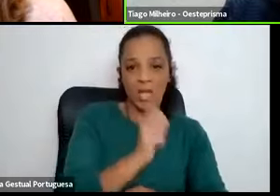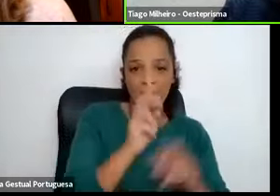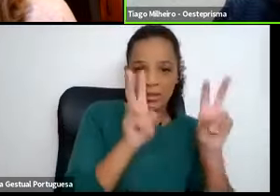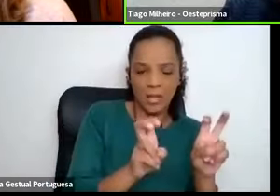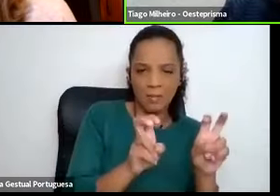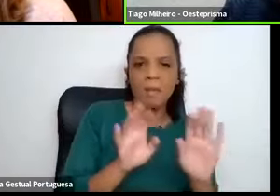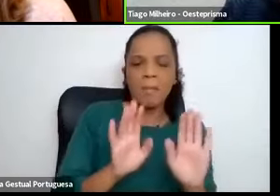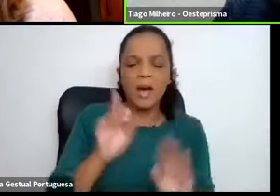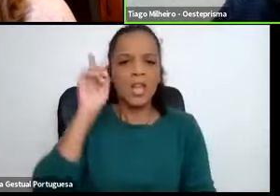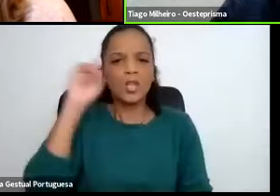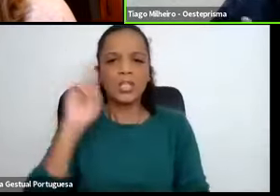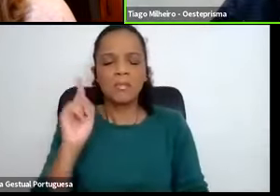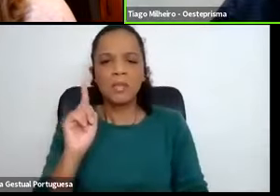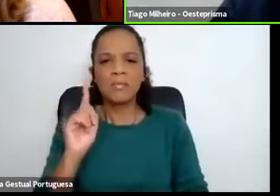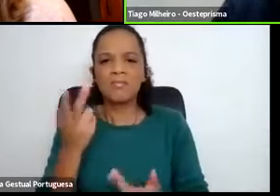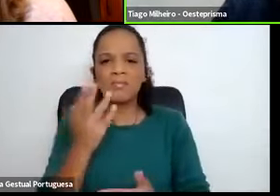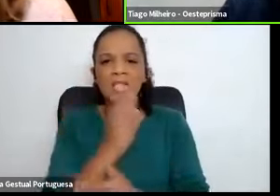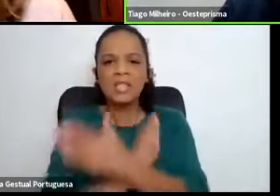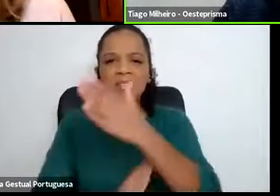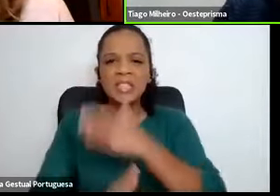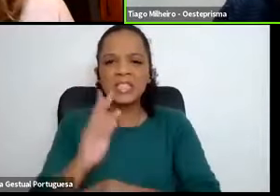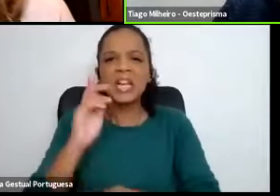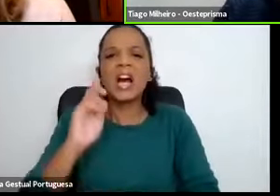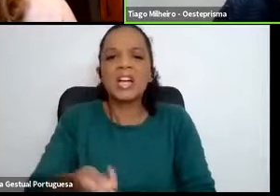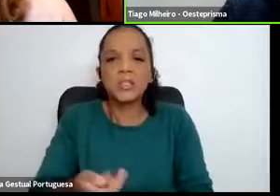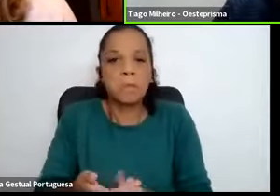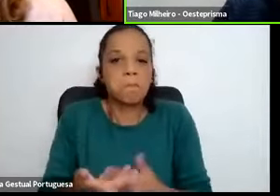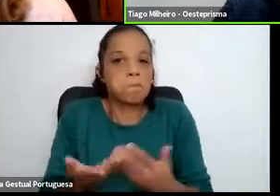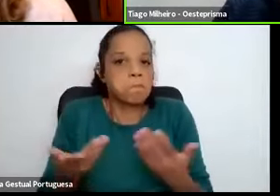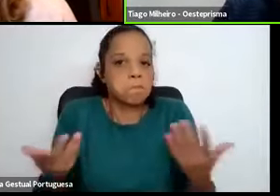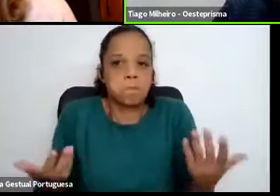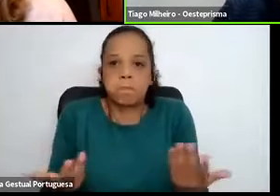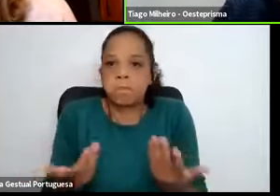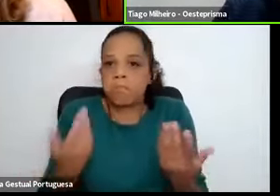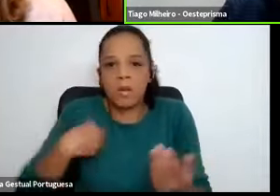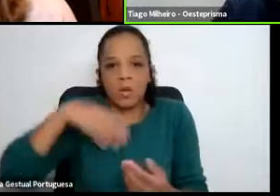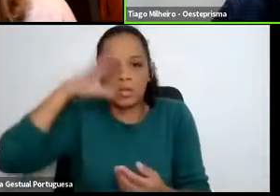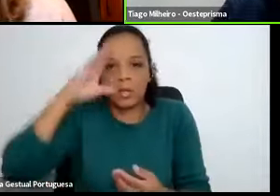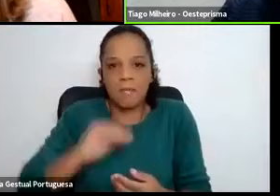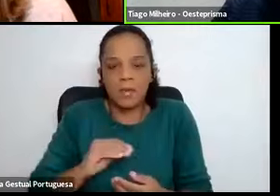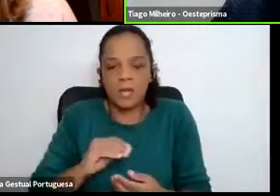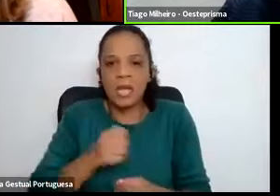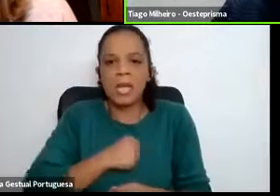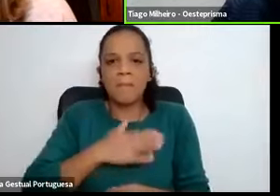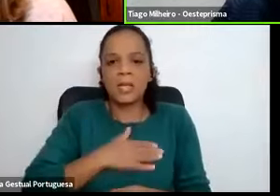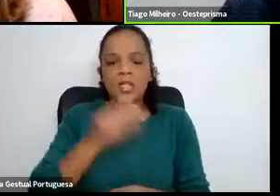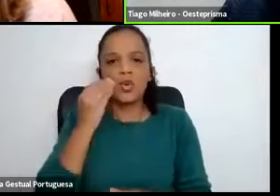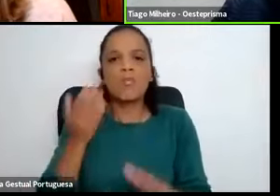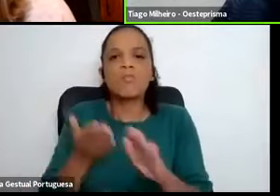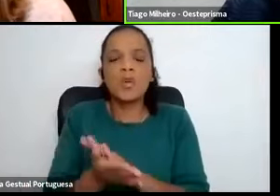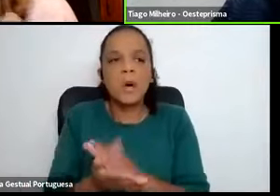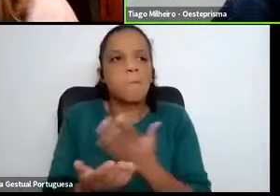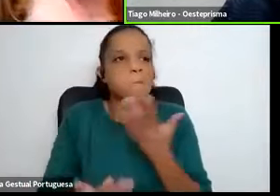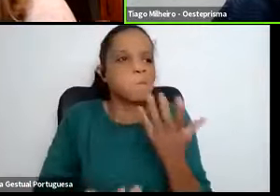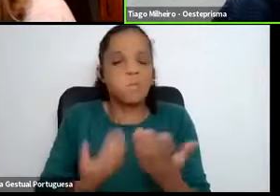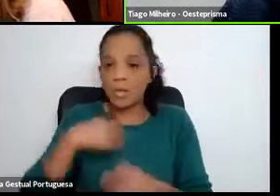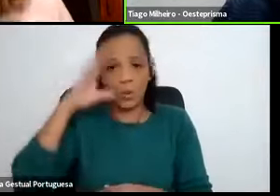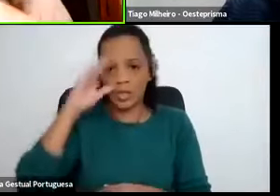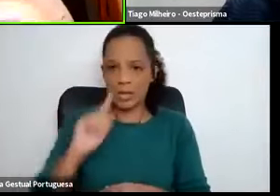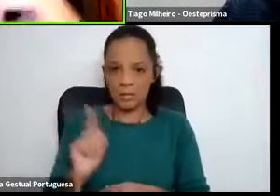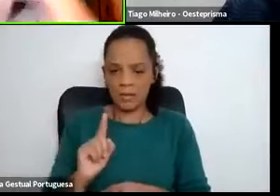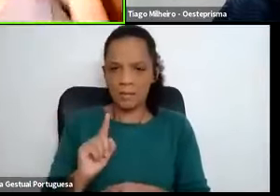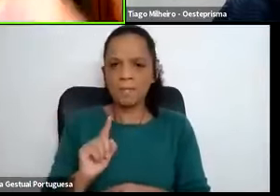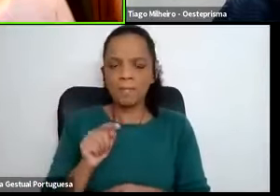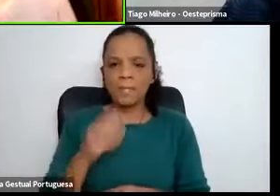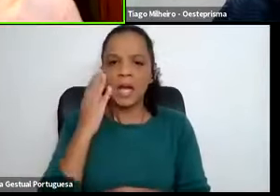exatamente que tipo de deficiência poderia ser enquadrável na nossa empresa. E, portanto, foi através... E acha que a